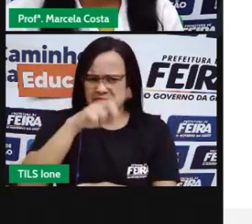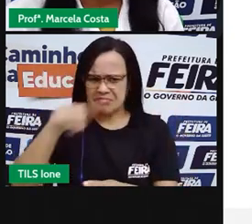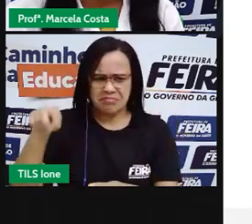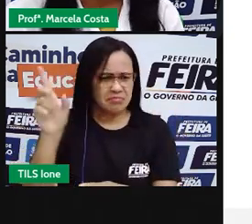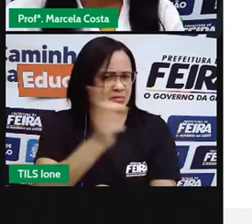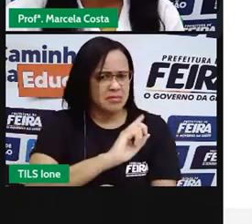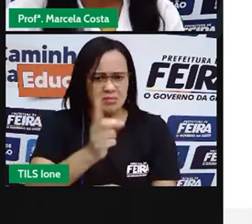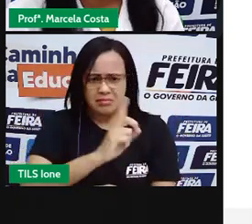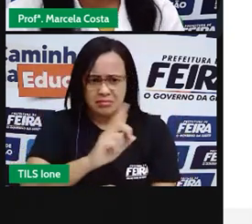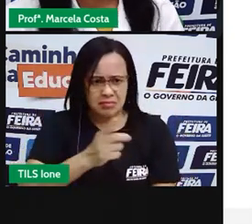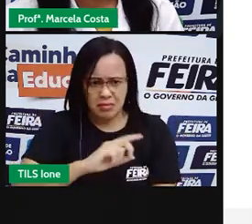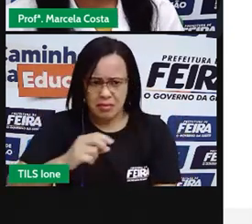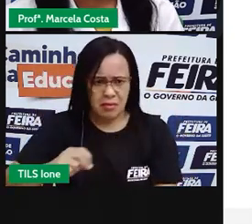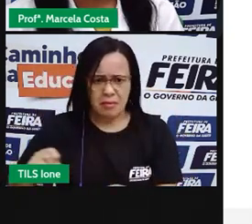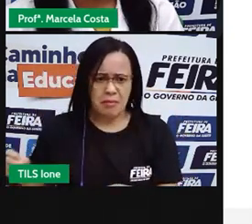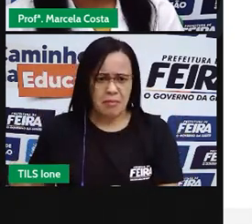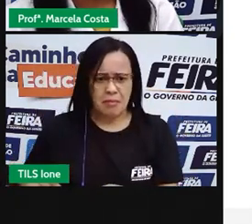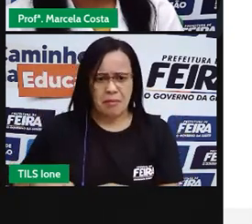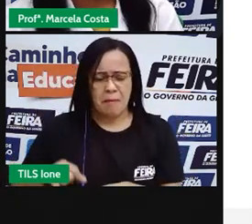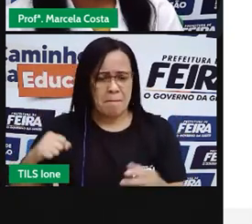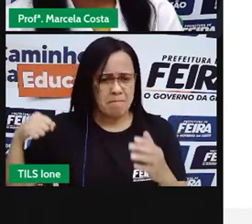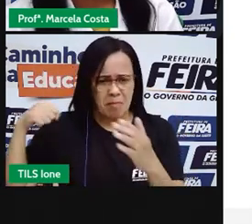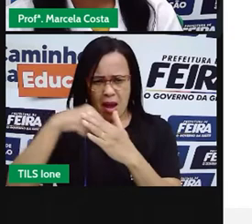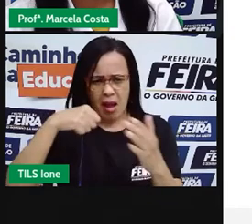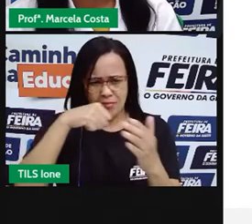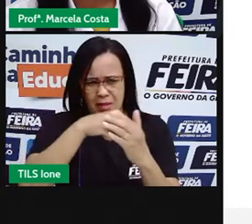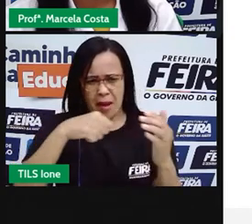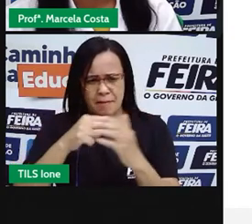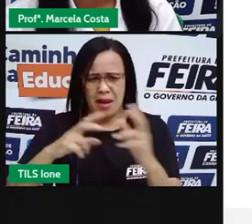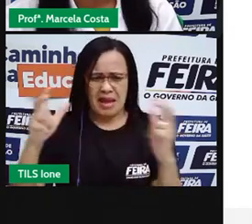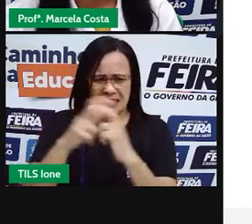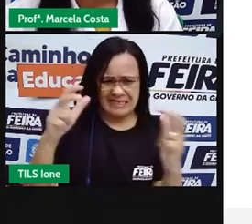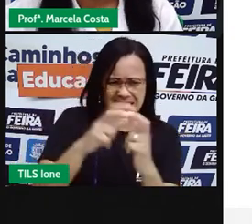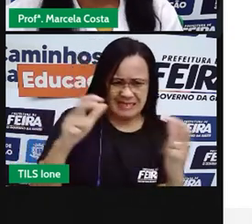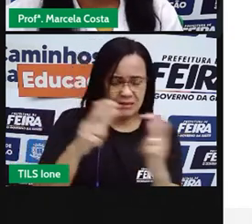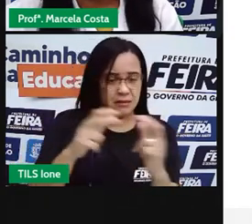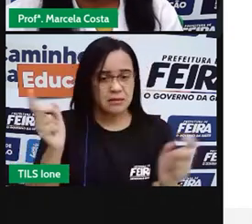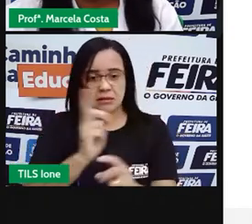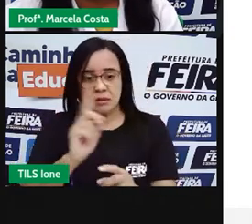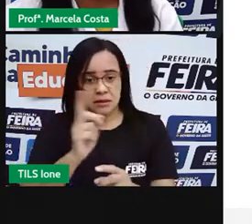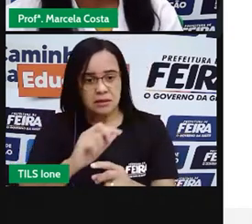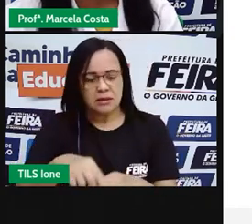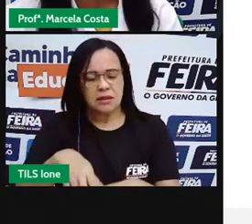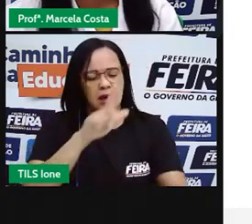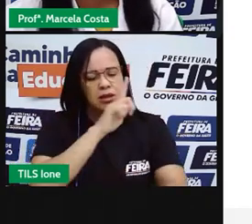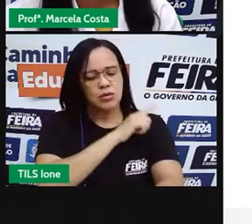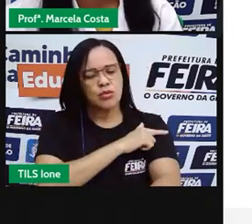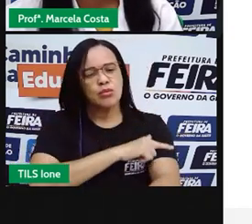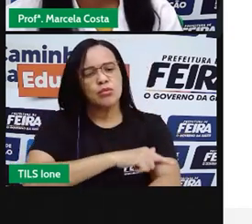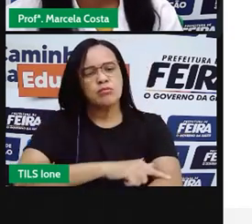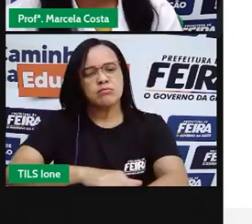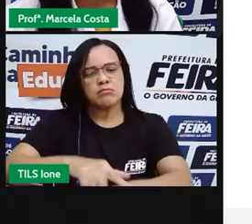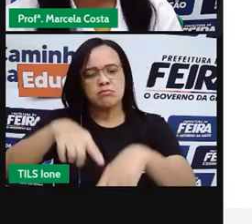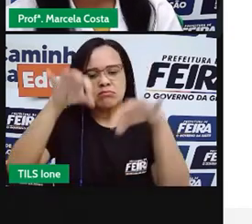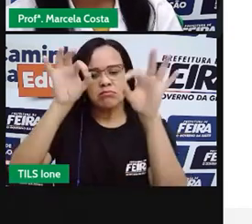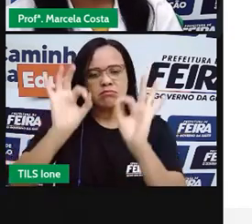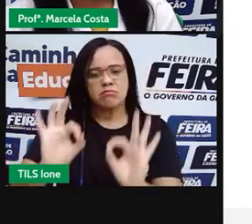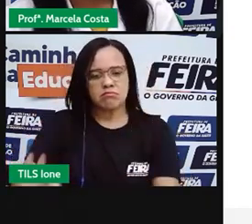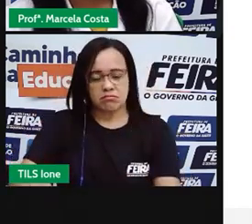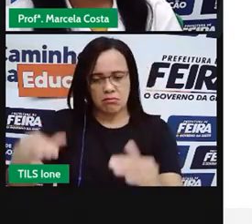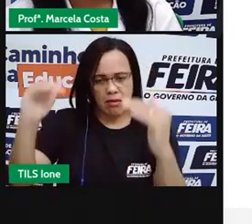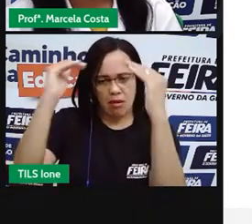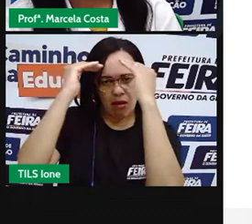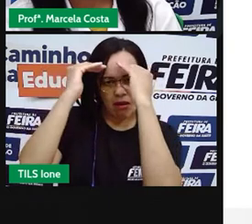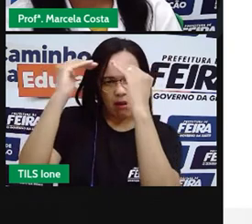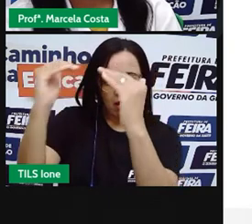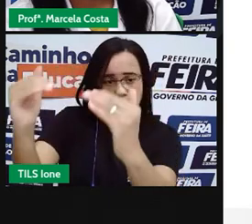não bater, obrigar com o outro, ser educado, respeitar